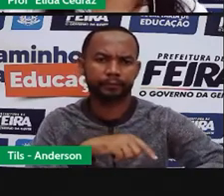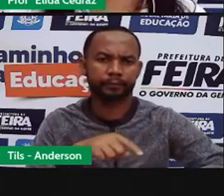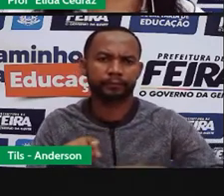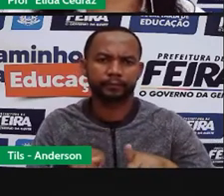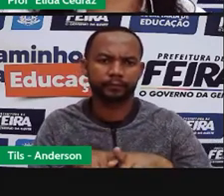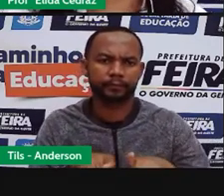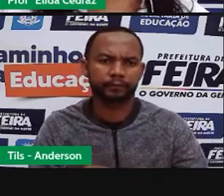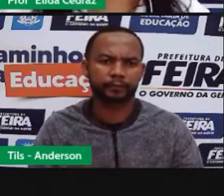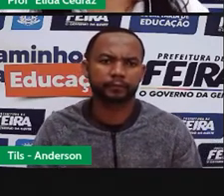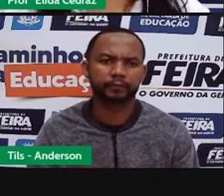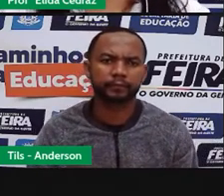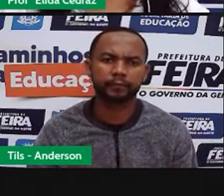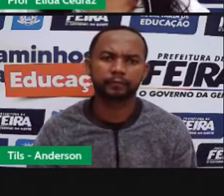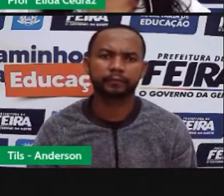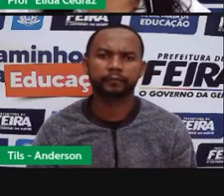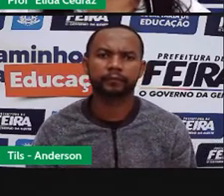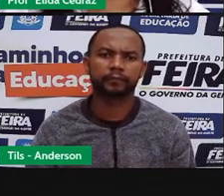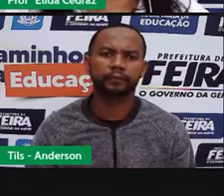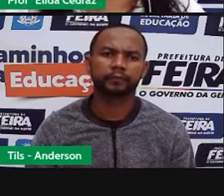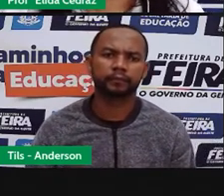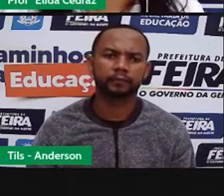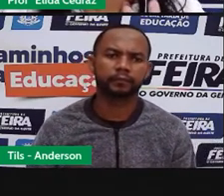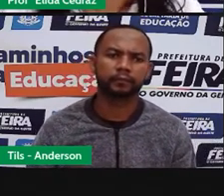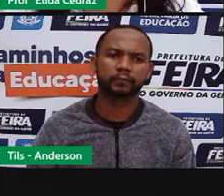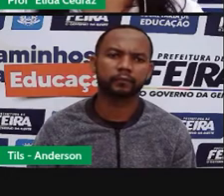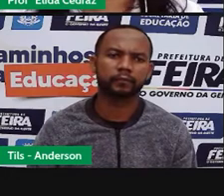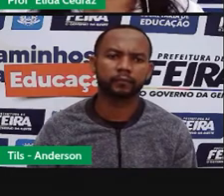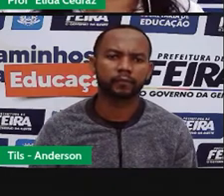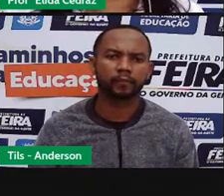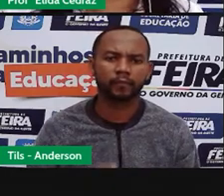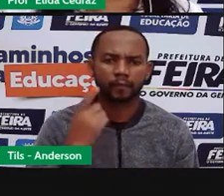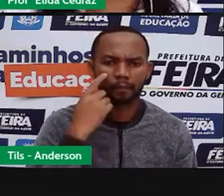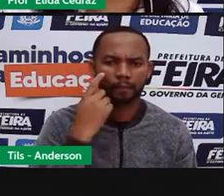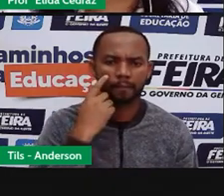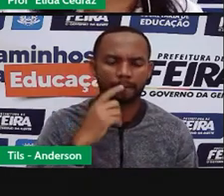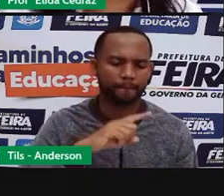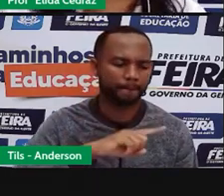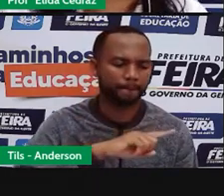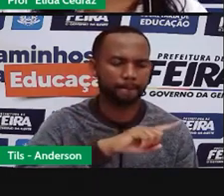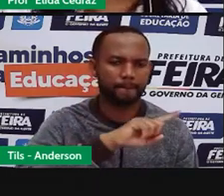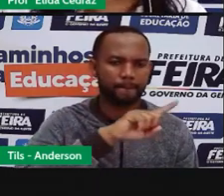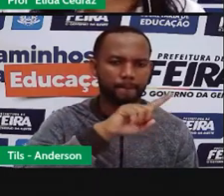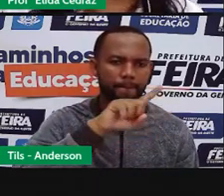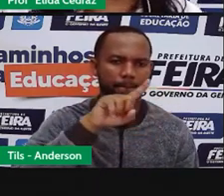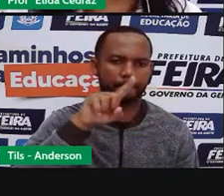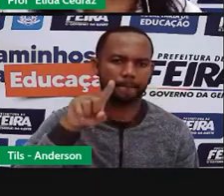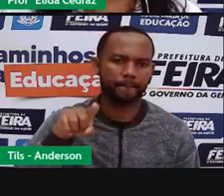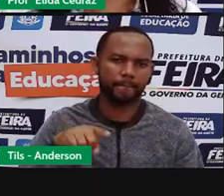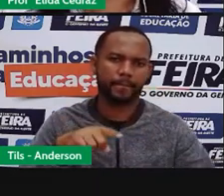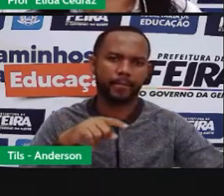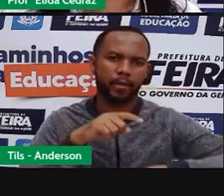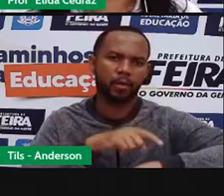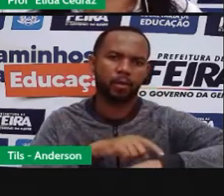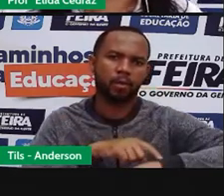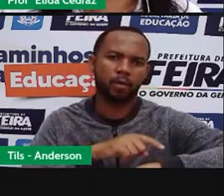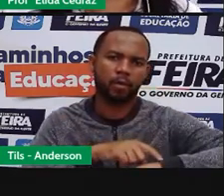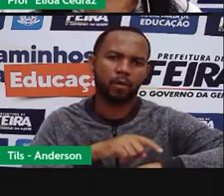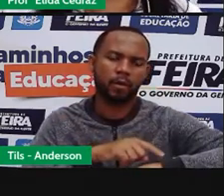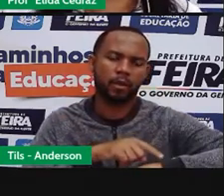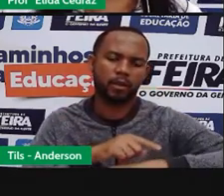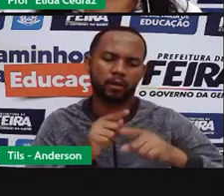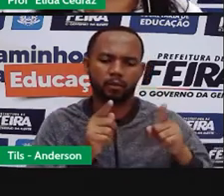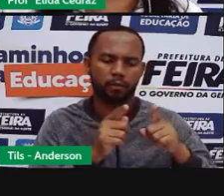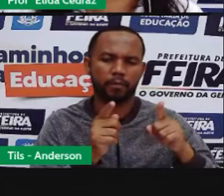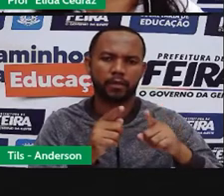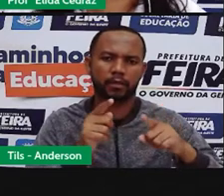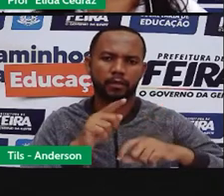Esse é o relógio analógico, onde o ponteiro pequeno indica as horas e o ponteiro grande